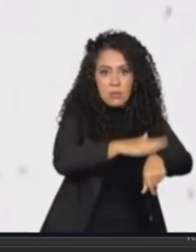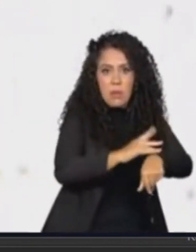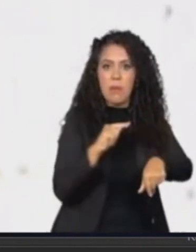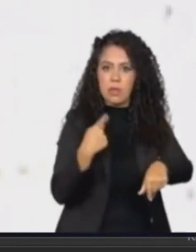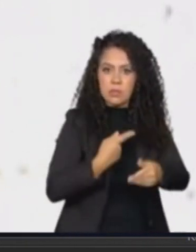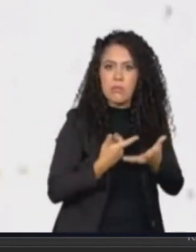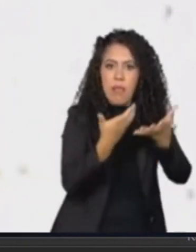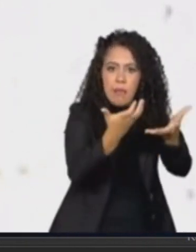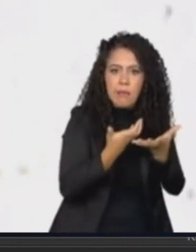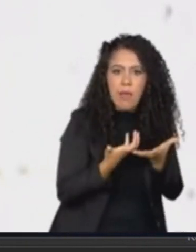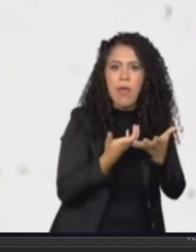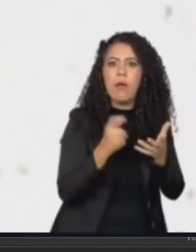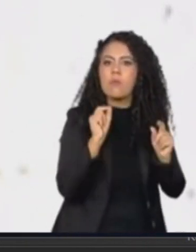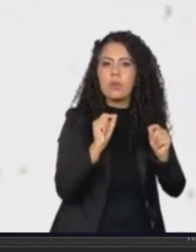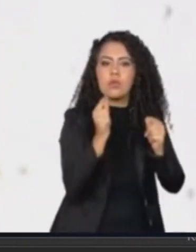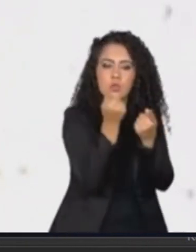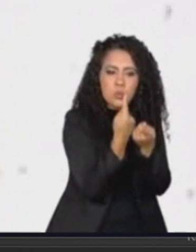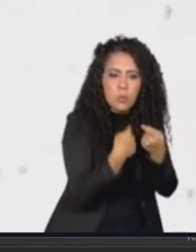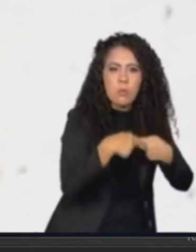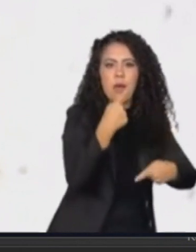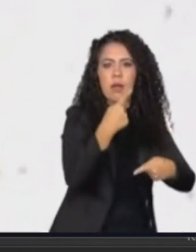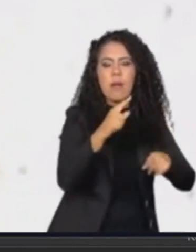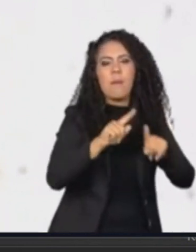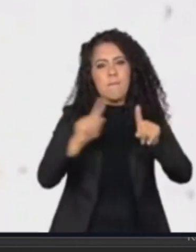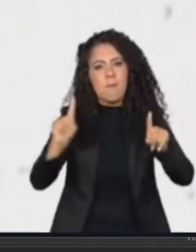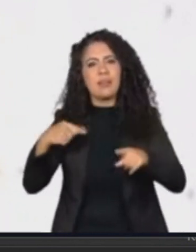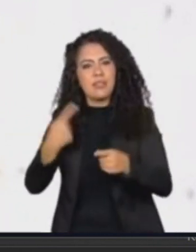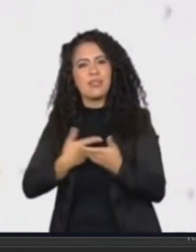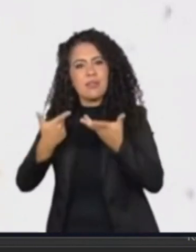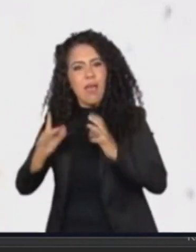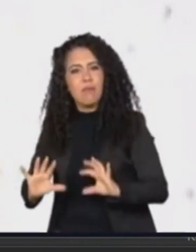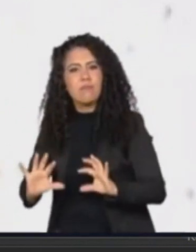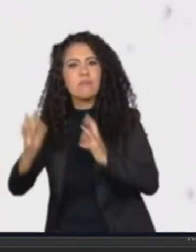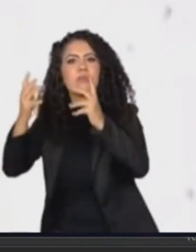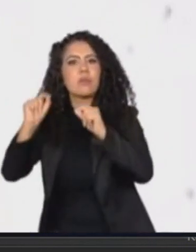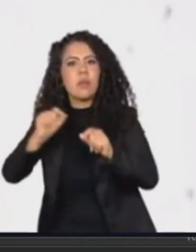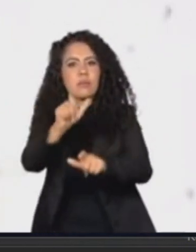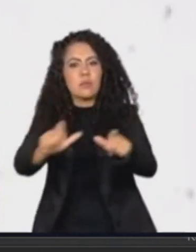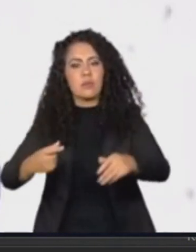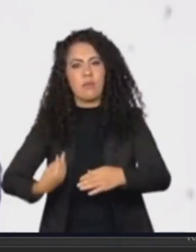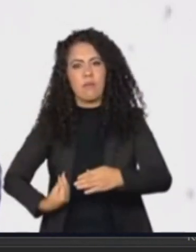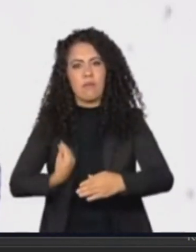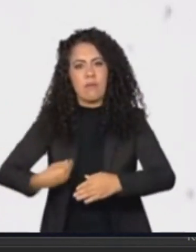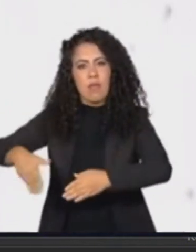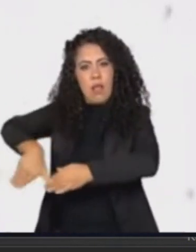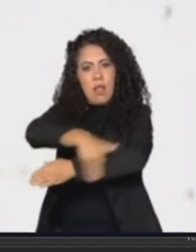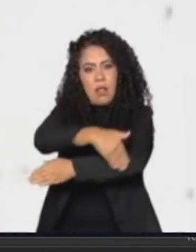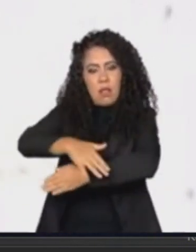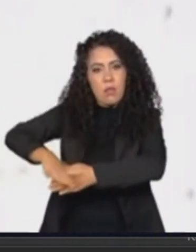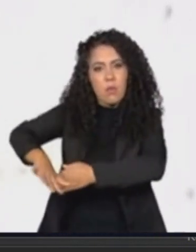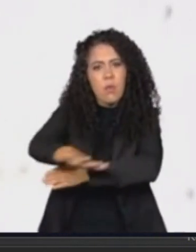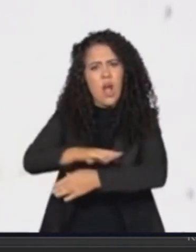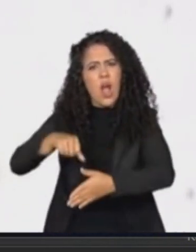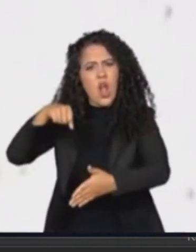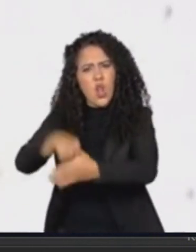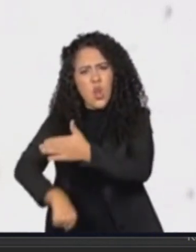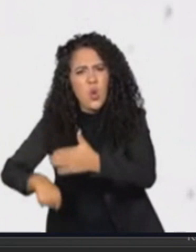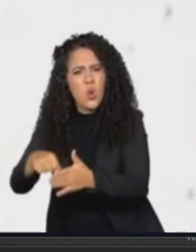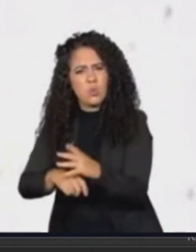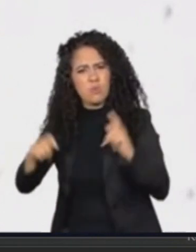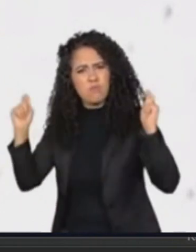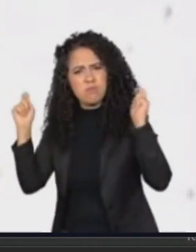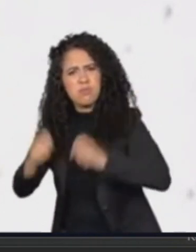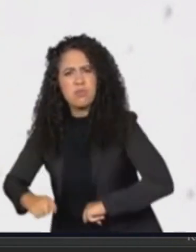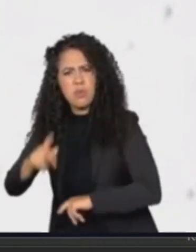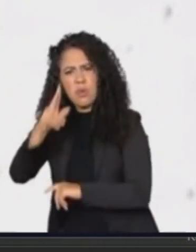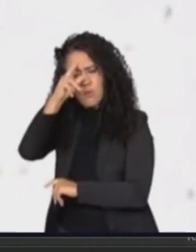superar a rua, queremos exaltar as pessoas em situação de rua. Sua luta, sua potência, sua força,